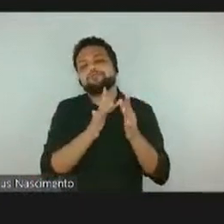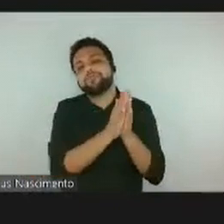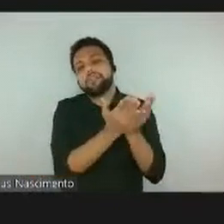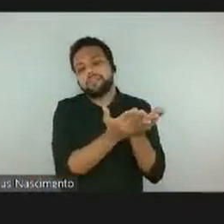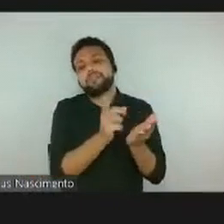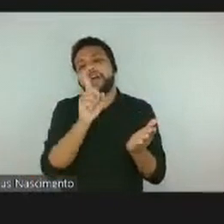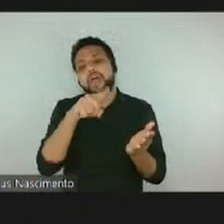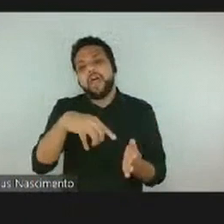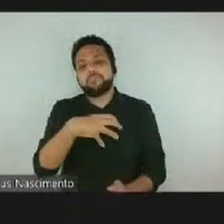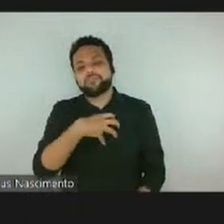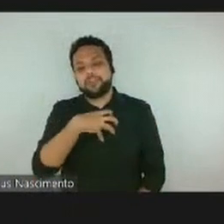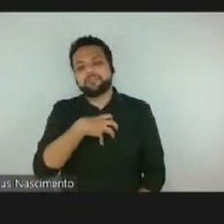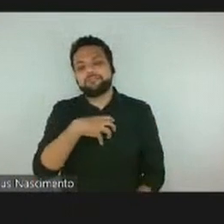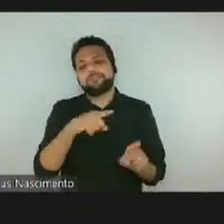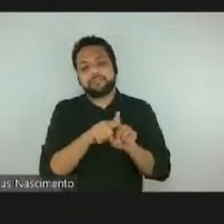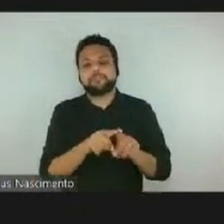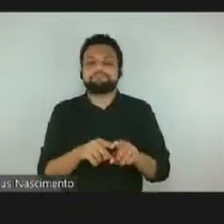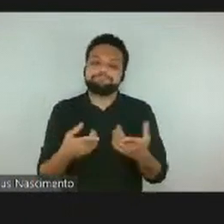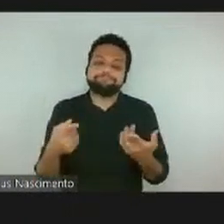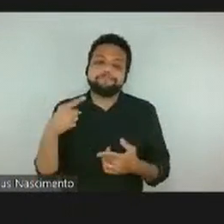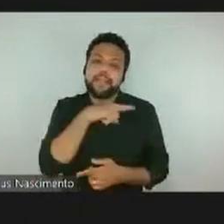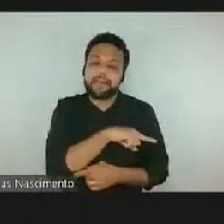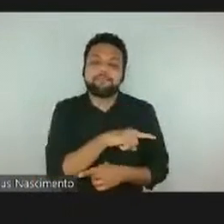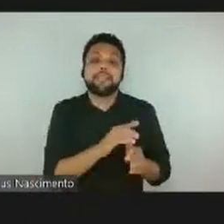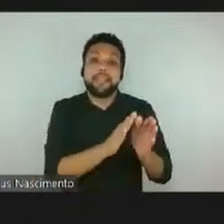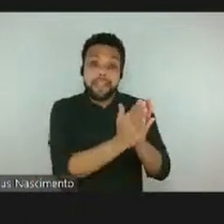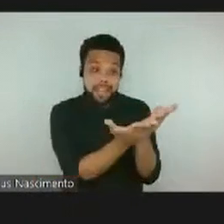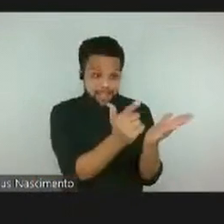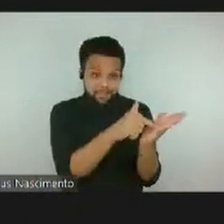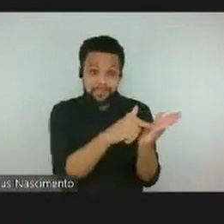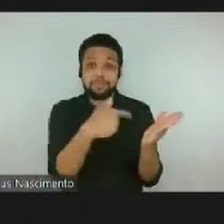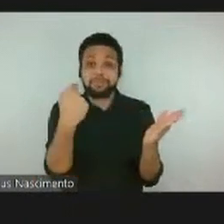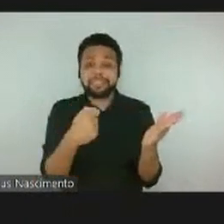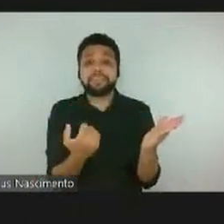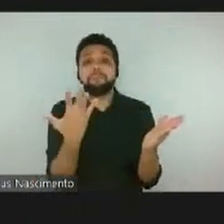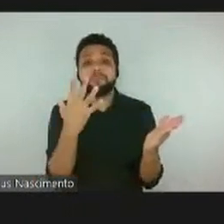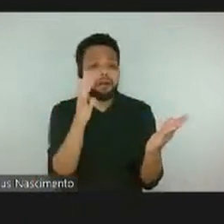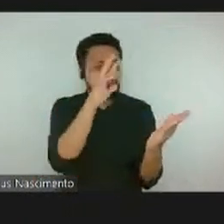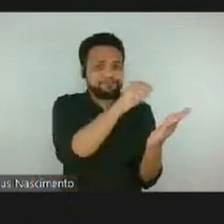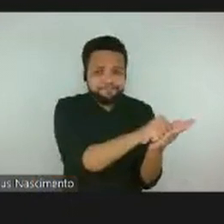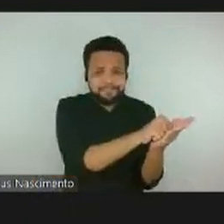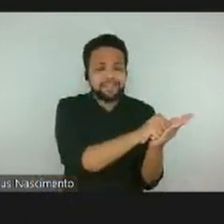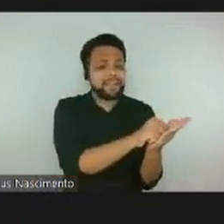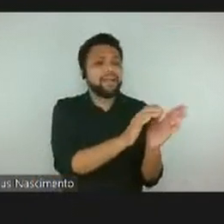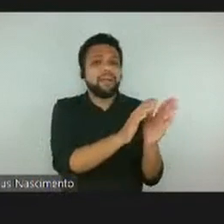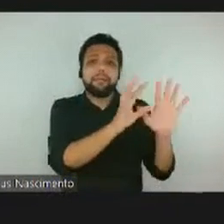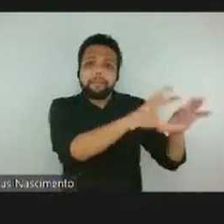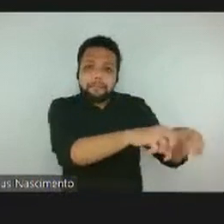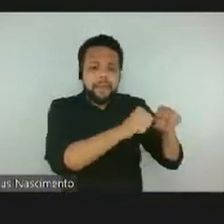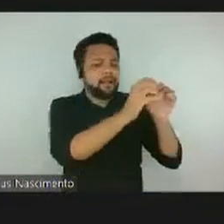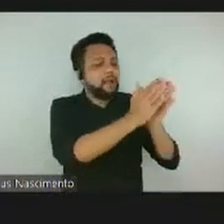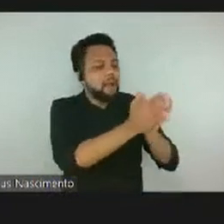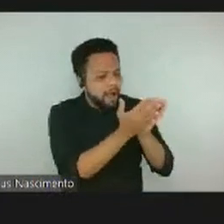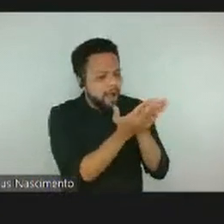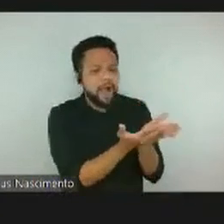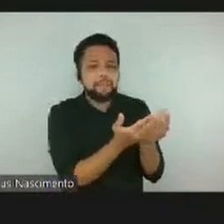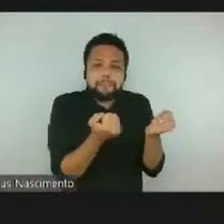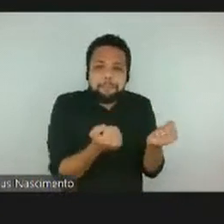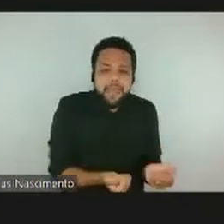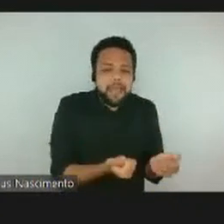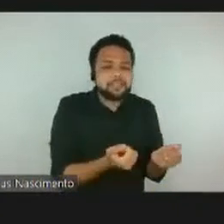É lógico que o livro precisa do tato, livro precisa do peso, do abrir e do fechar, mas,